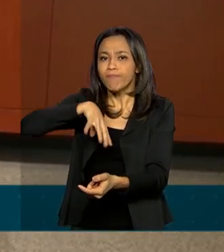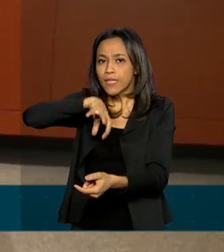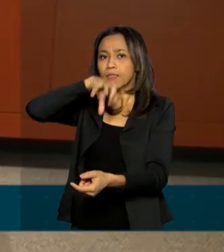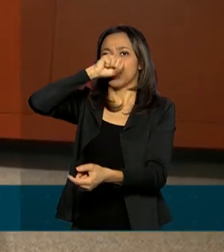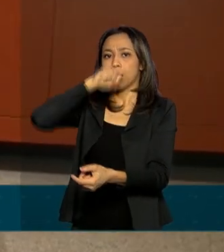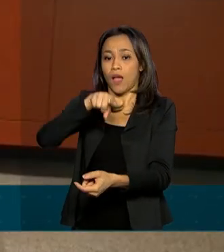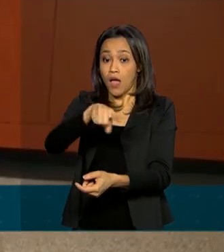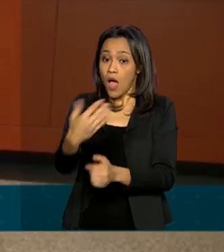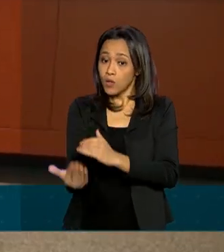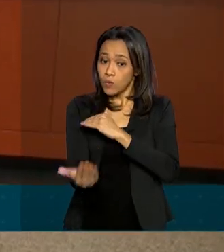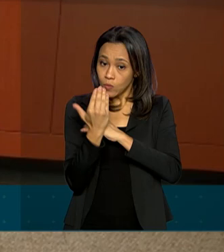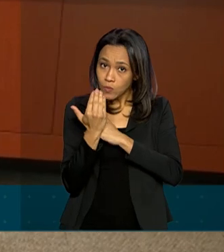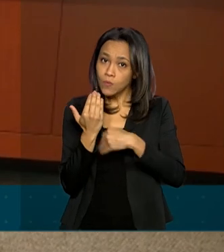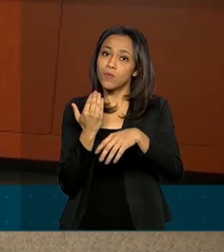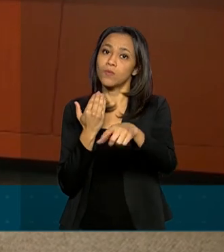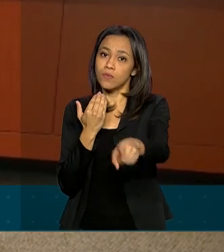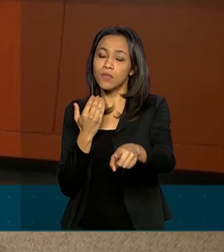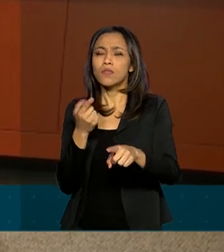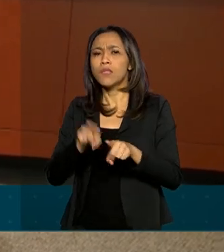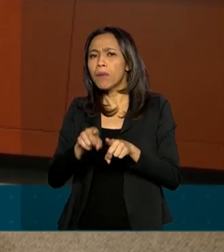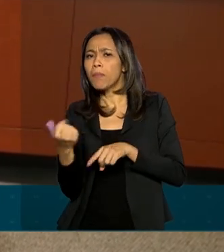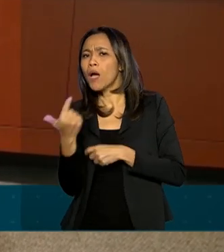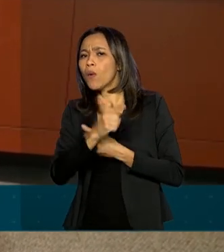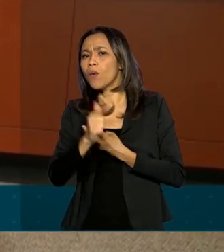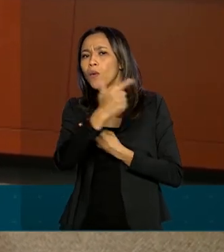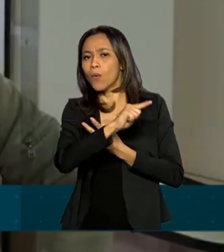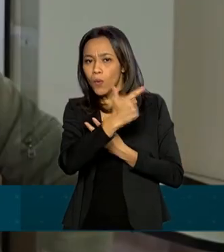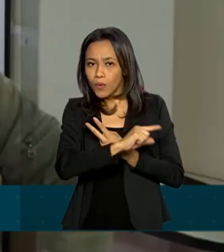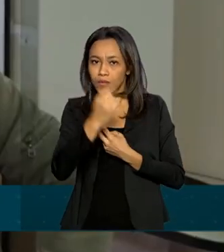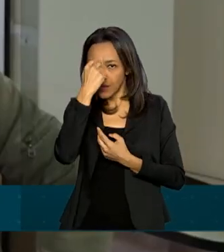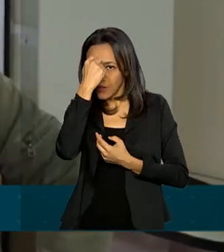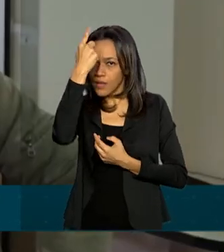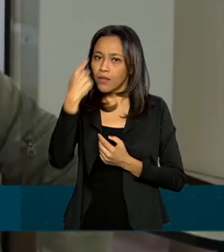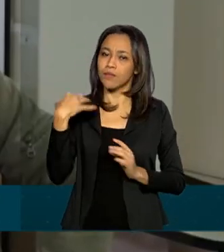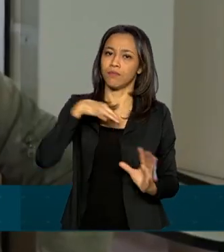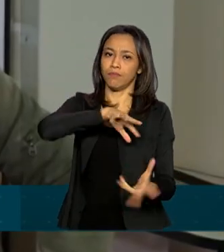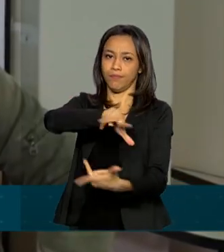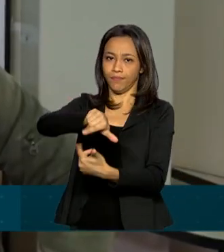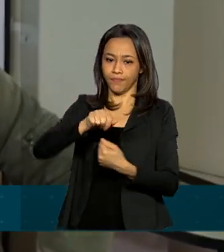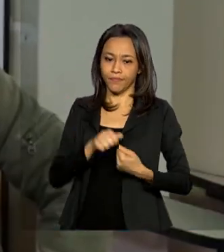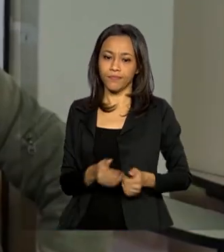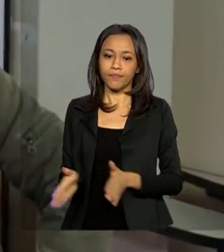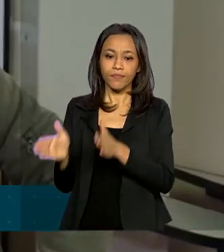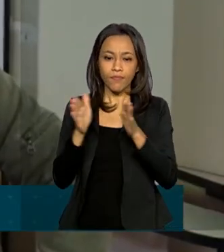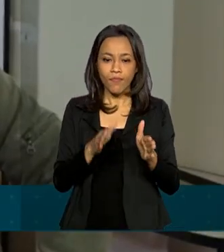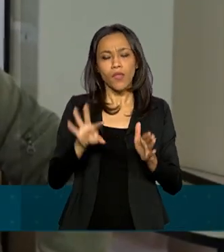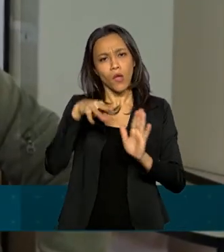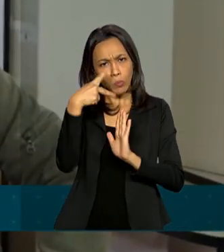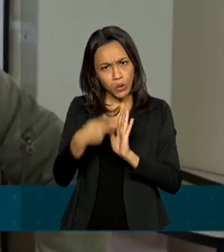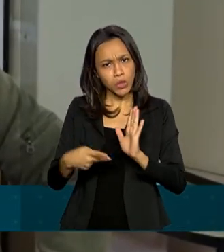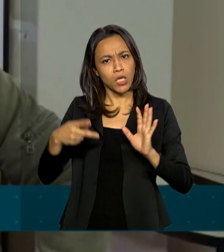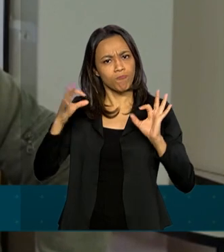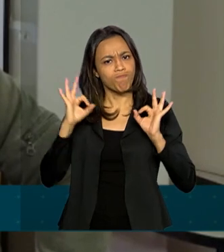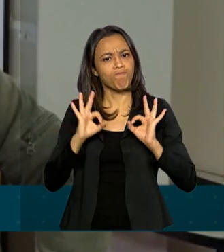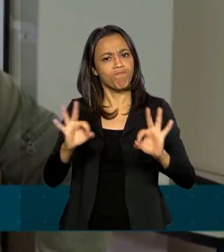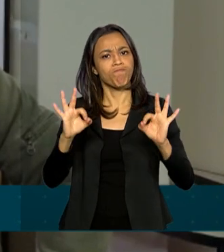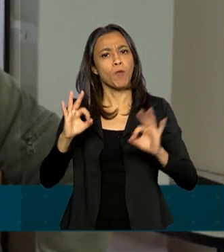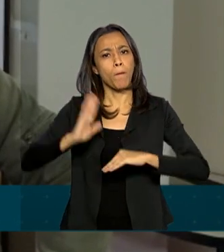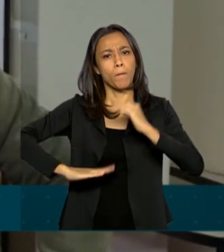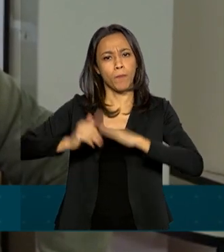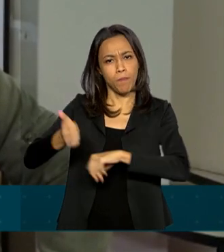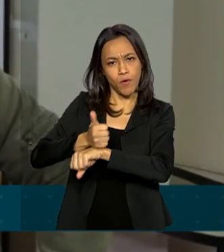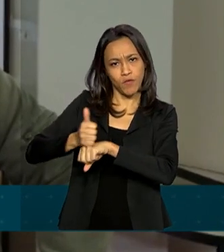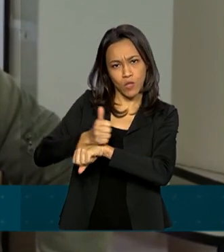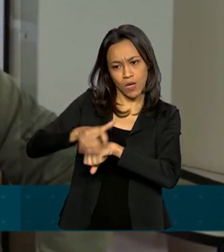servir como base para outras criações no mundo. Um projeto real com profissionais da área